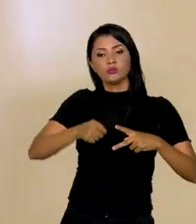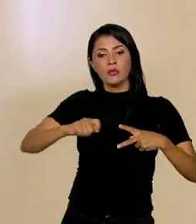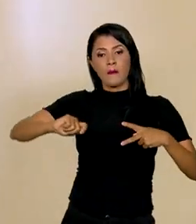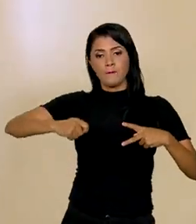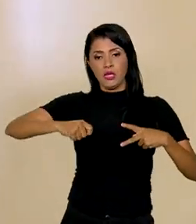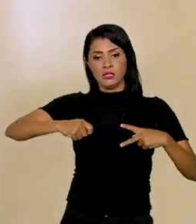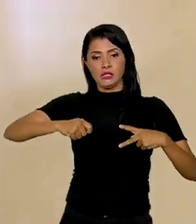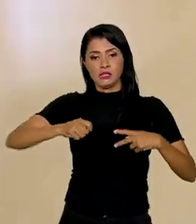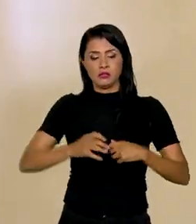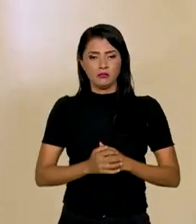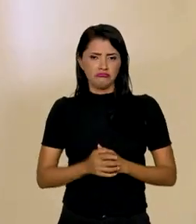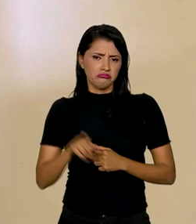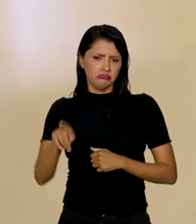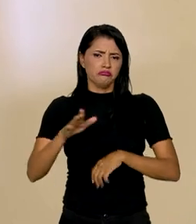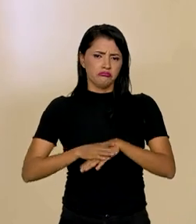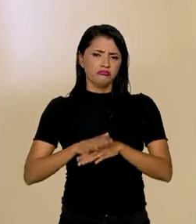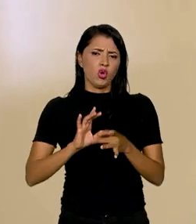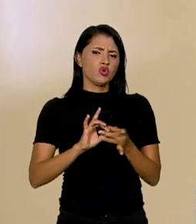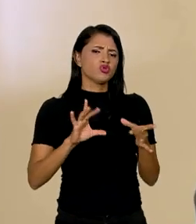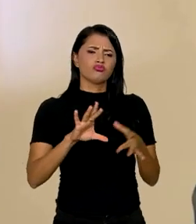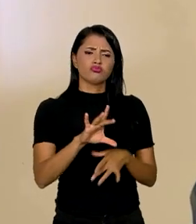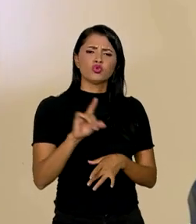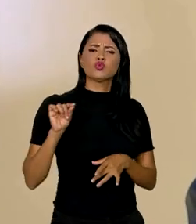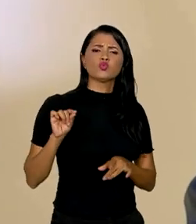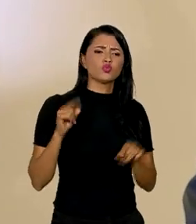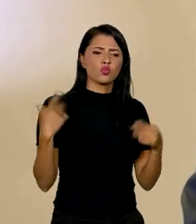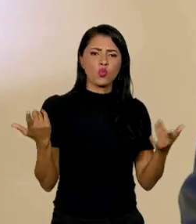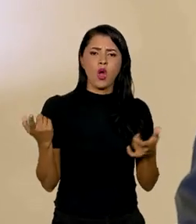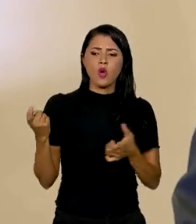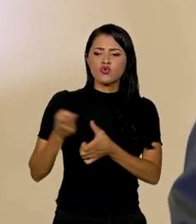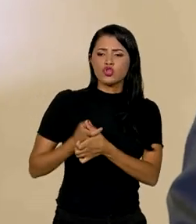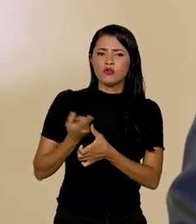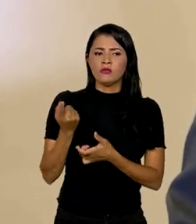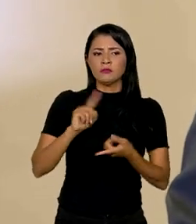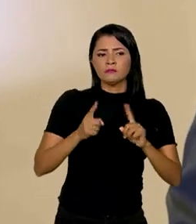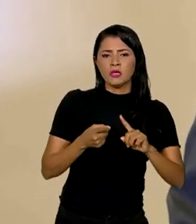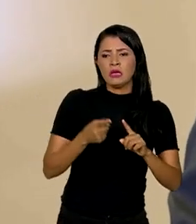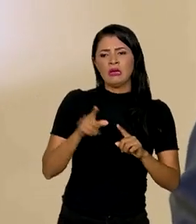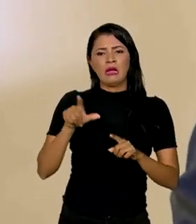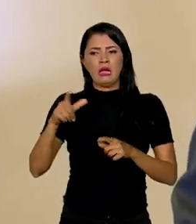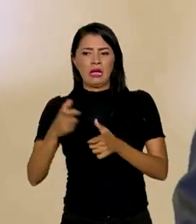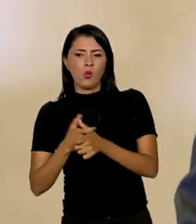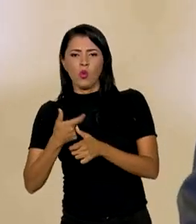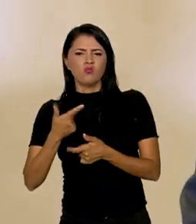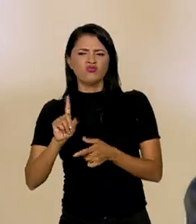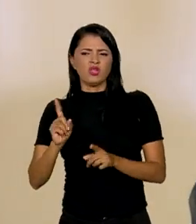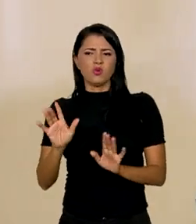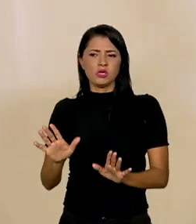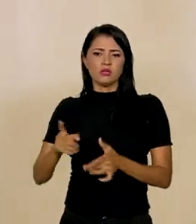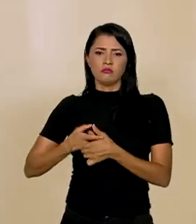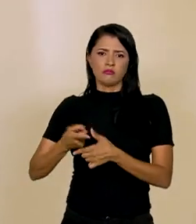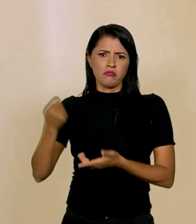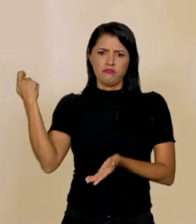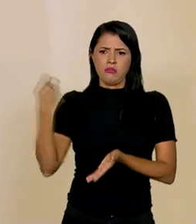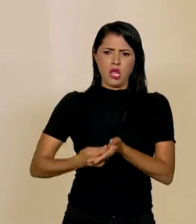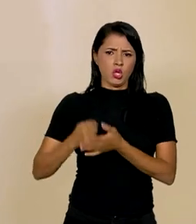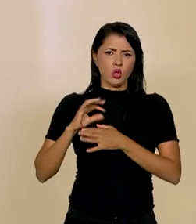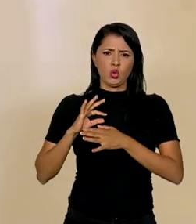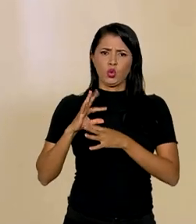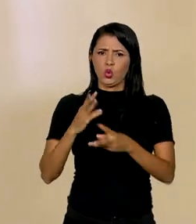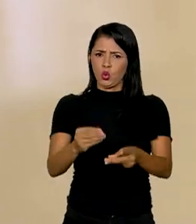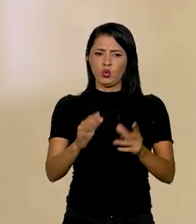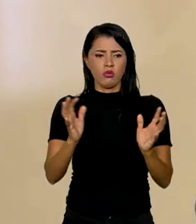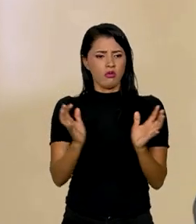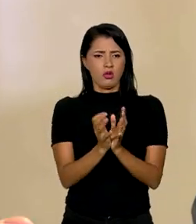pode, inclusive, escolher quais as dívidas que ela vai quer negociar e quais não. Ela não é obrigada a aceitar o